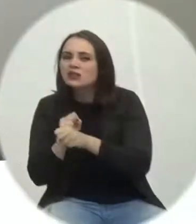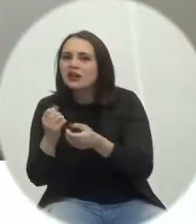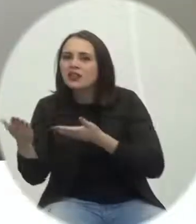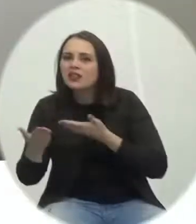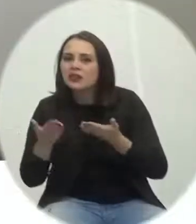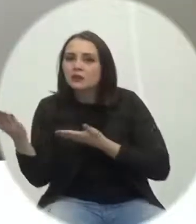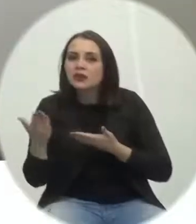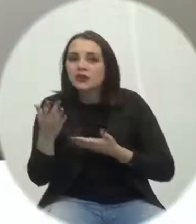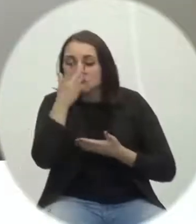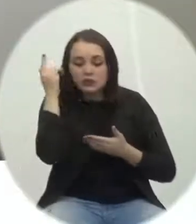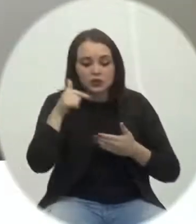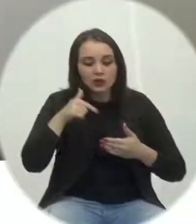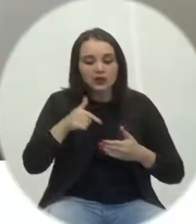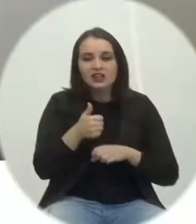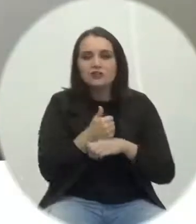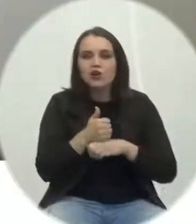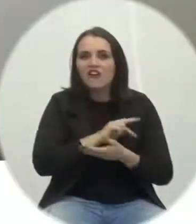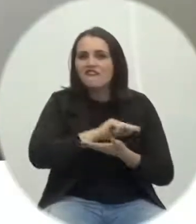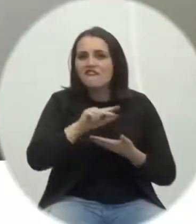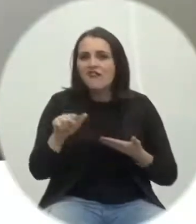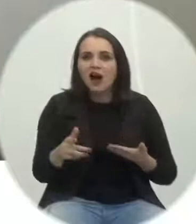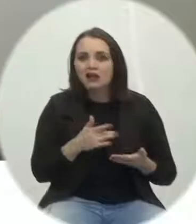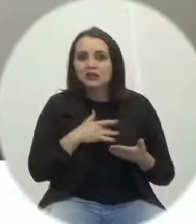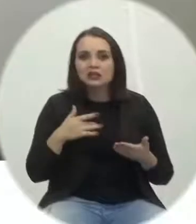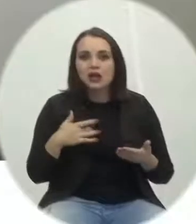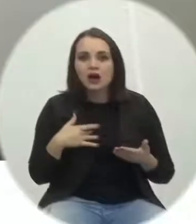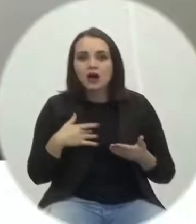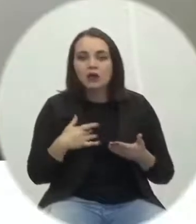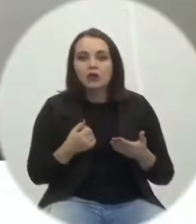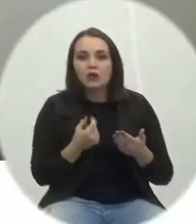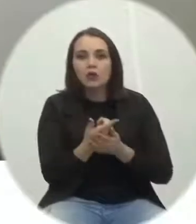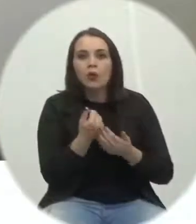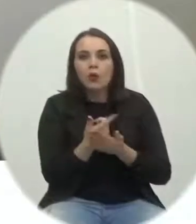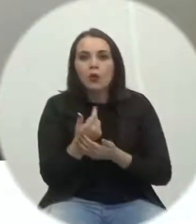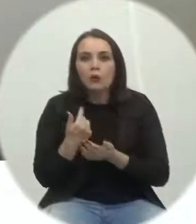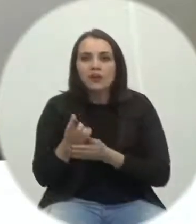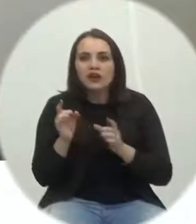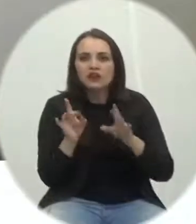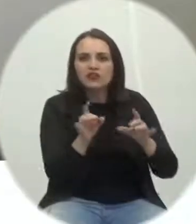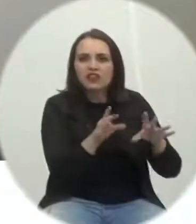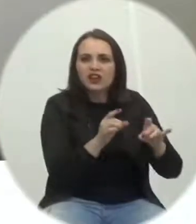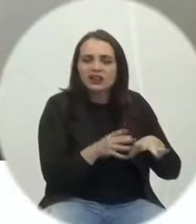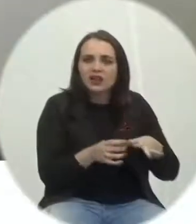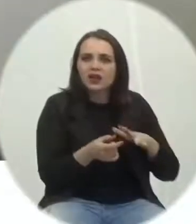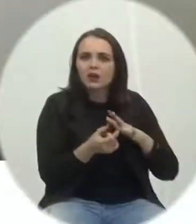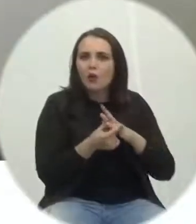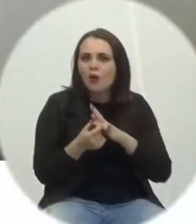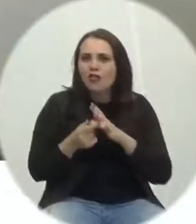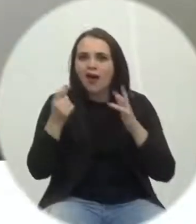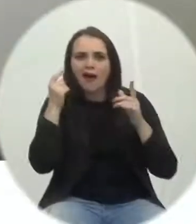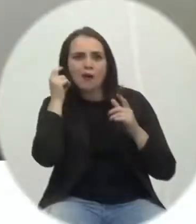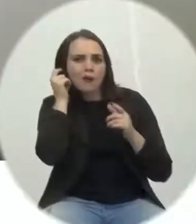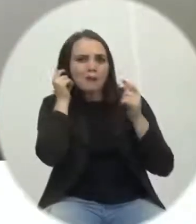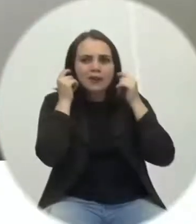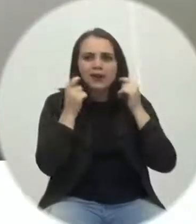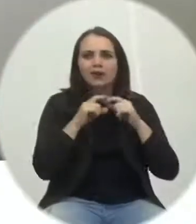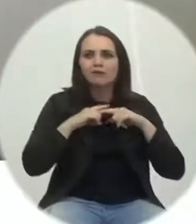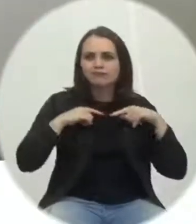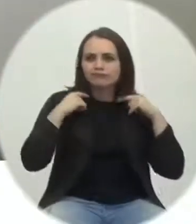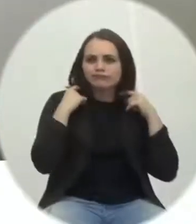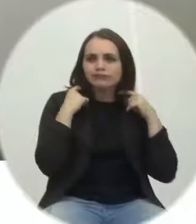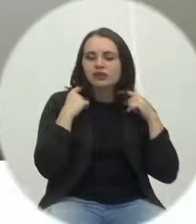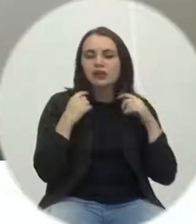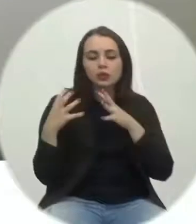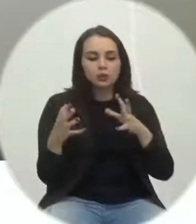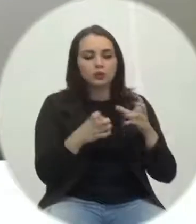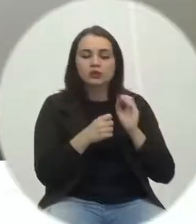no refeitório tinha ali funcionário comprando, tinha alguém lá vendendo semijóias, joias. Isso eu levei